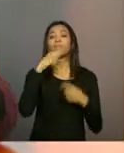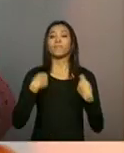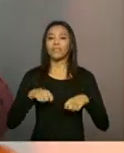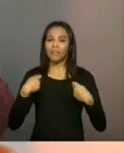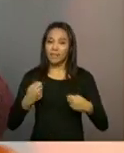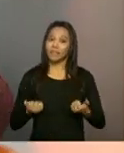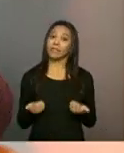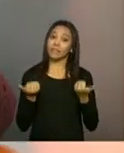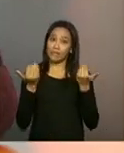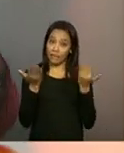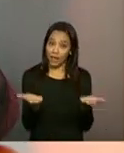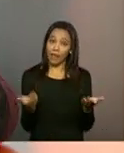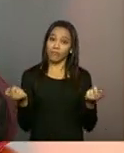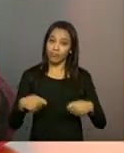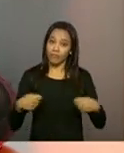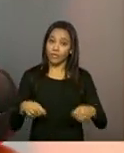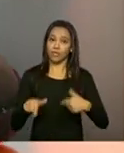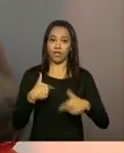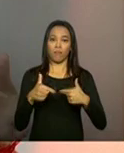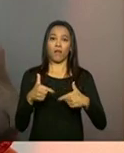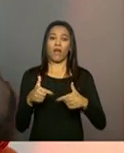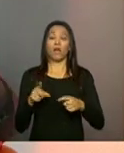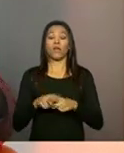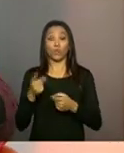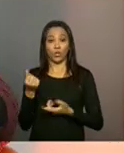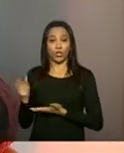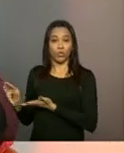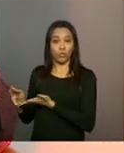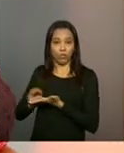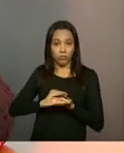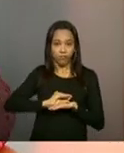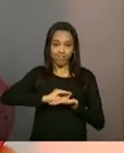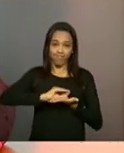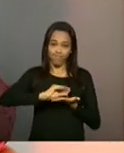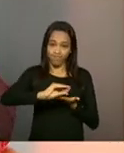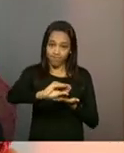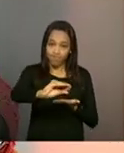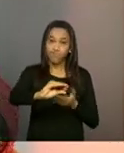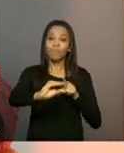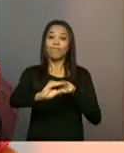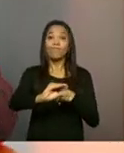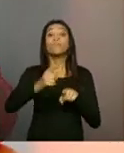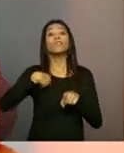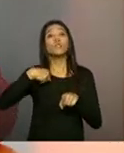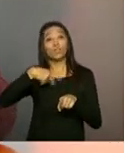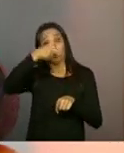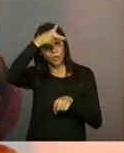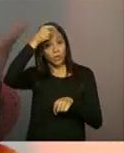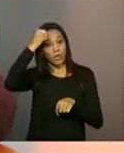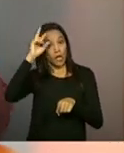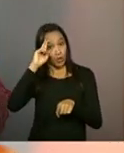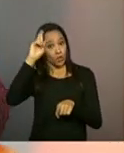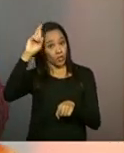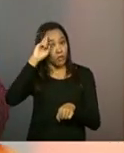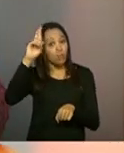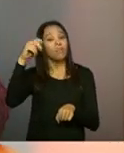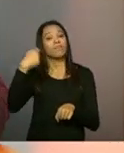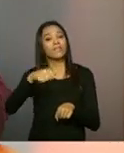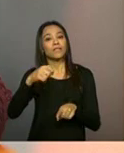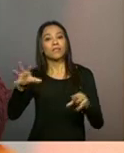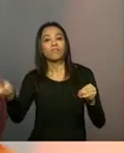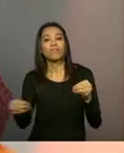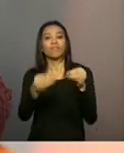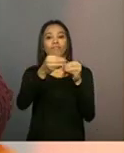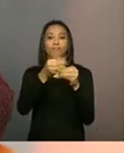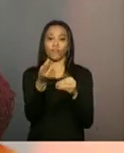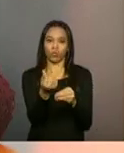trabalho. O recurso do cofinanciamento é repassado e o gestor municipal, ele também deve complementar esse recurso.